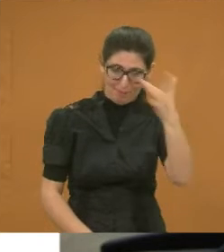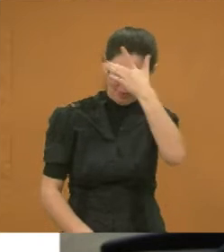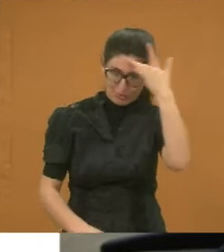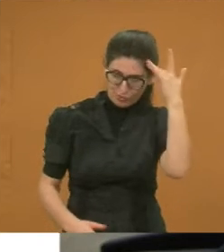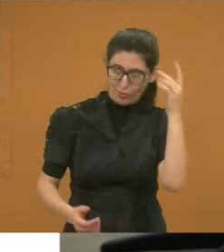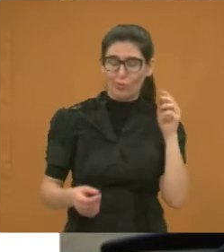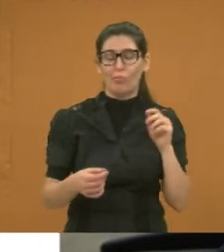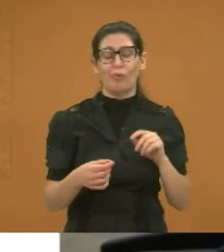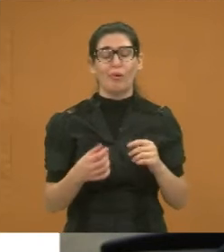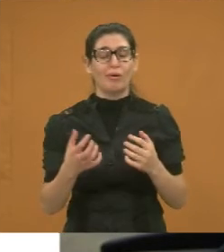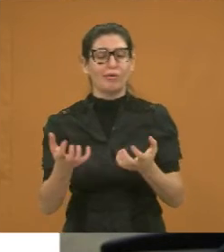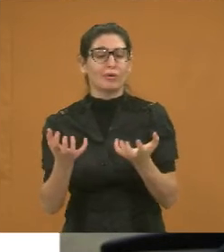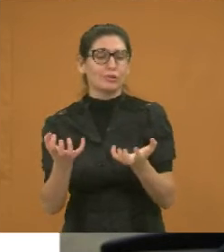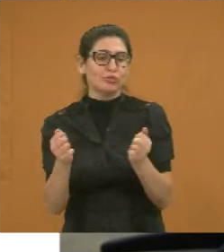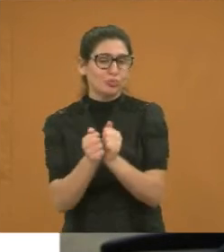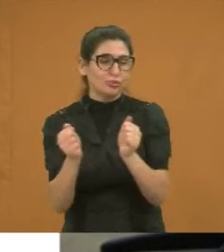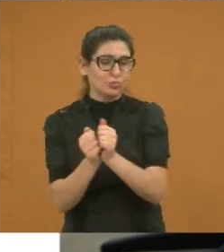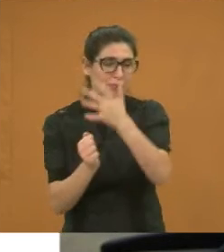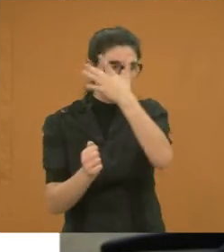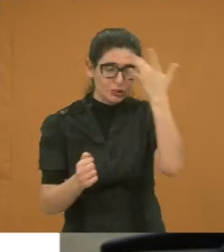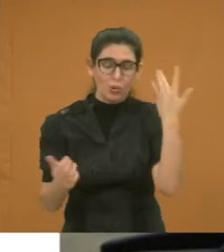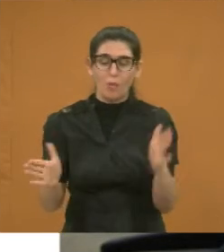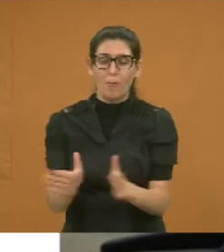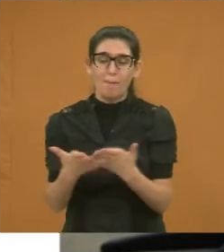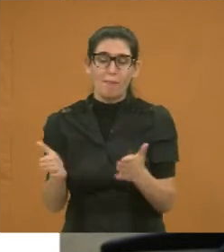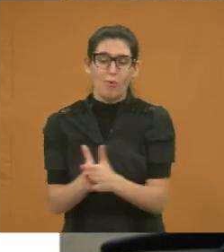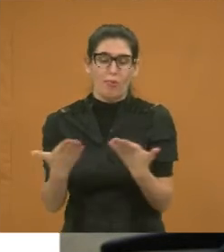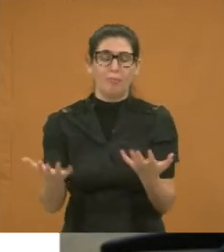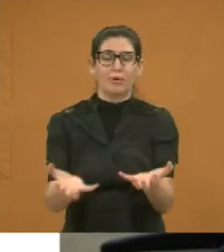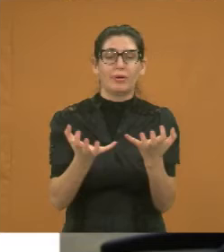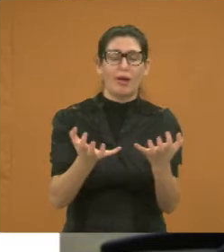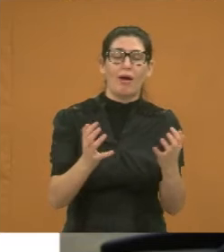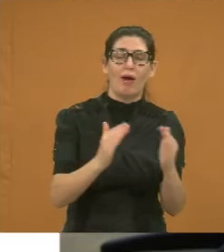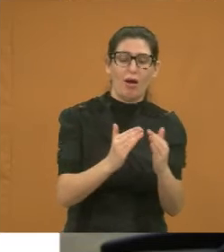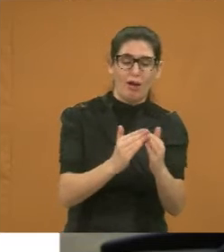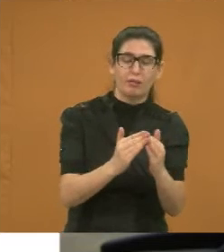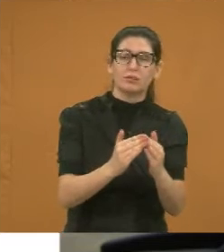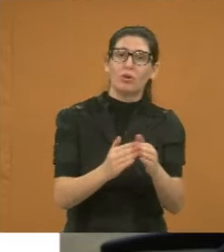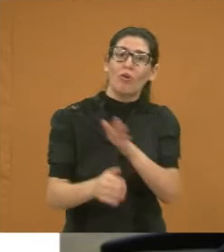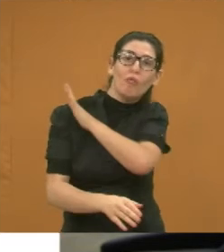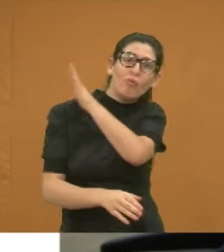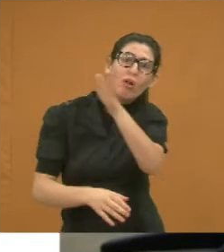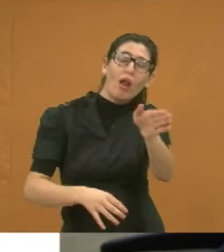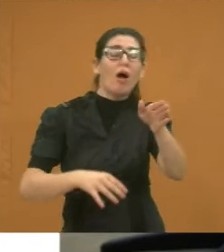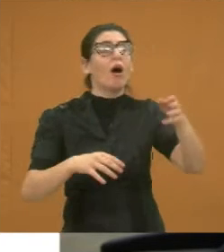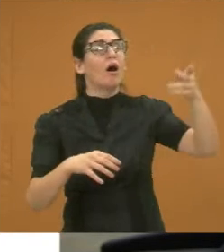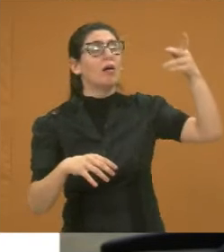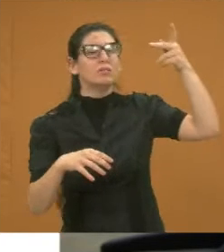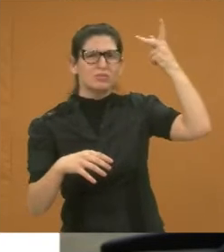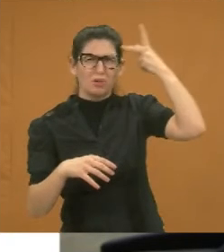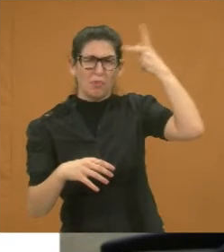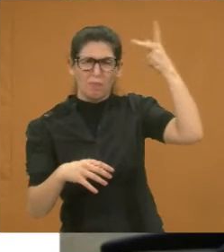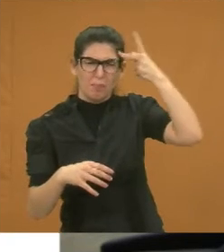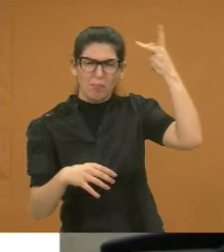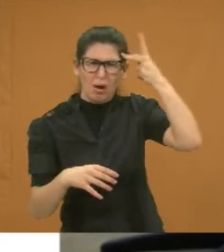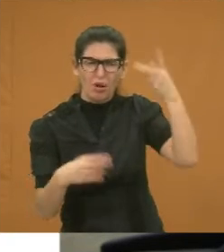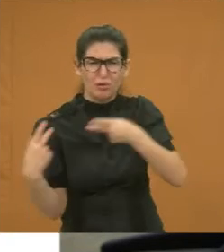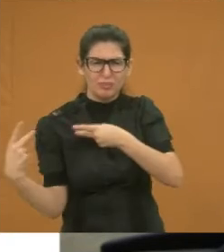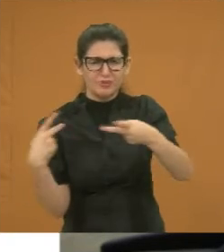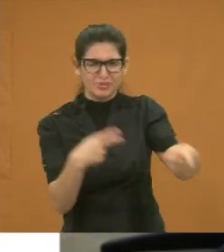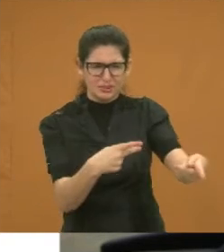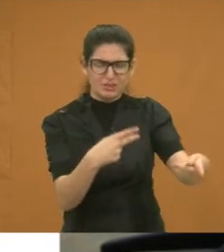e a Prolar também esteve lá, lá em São Paulo, para resolver o problema lá do nosso